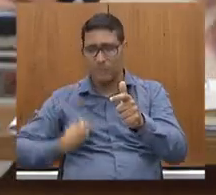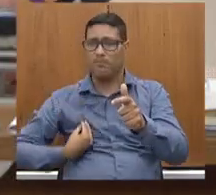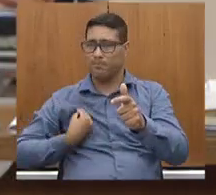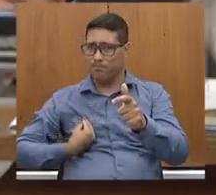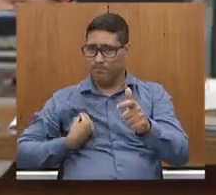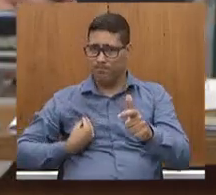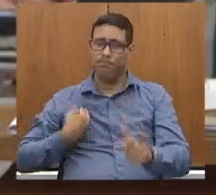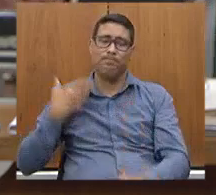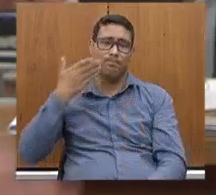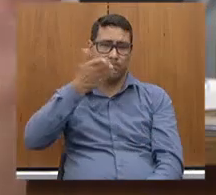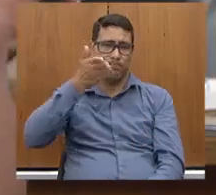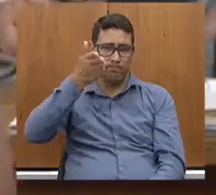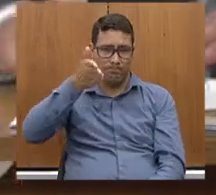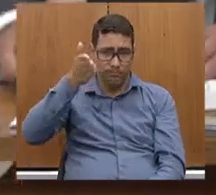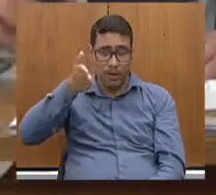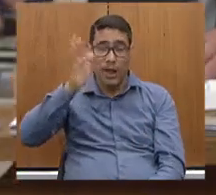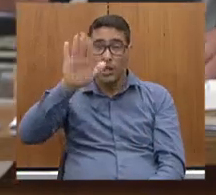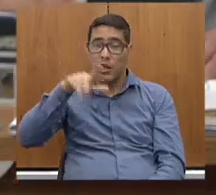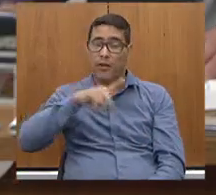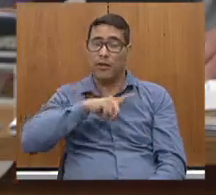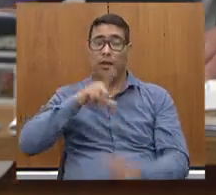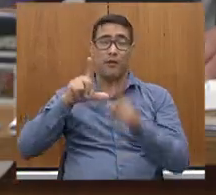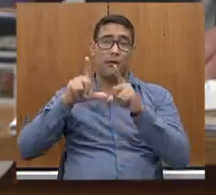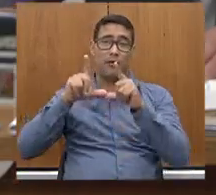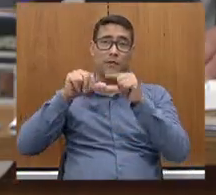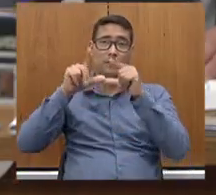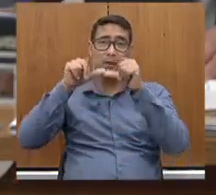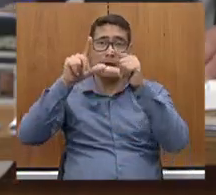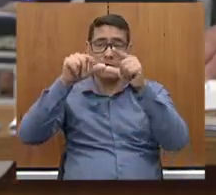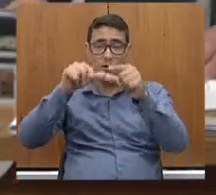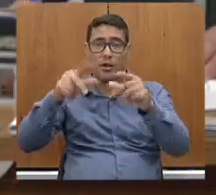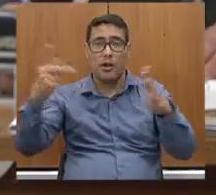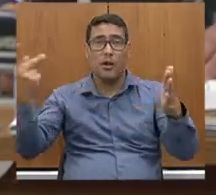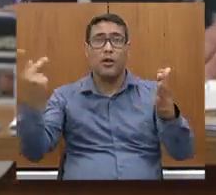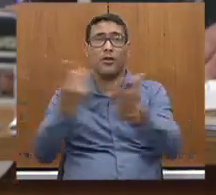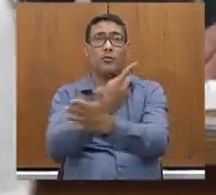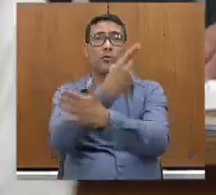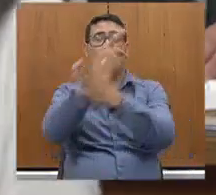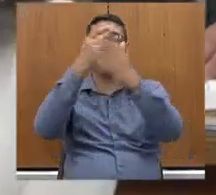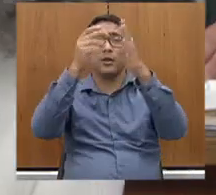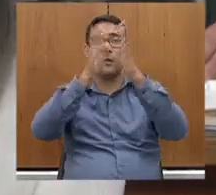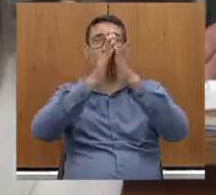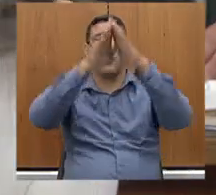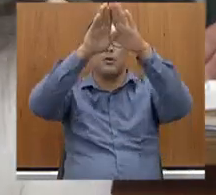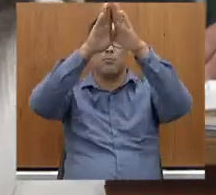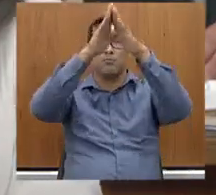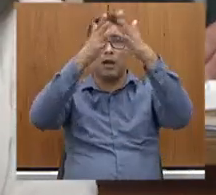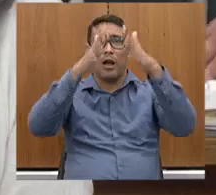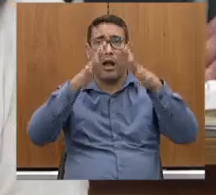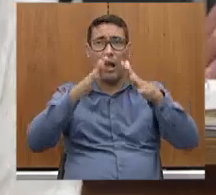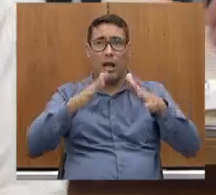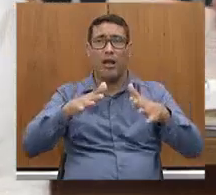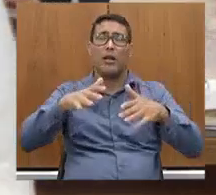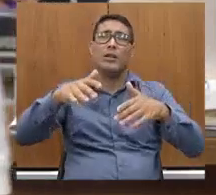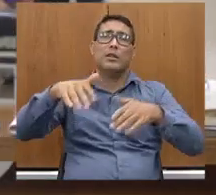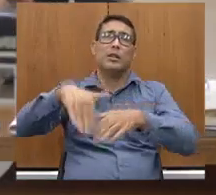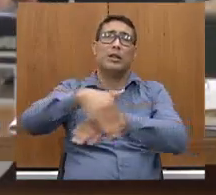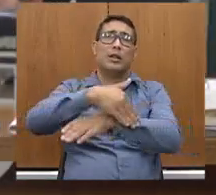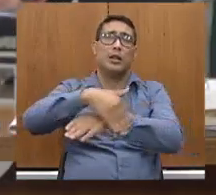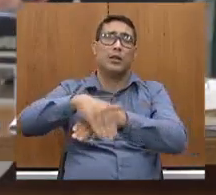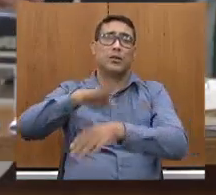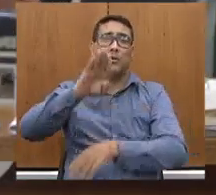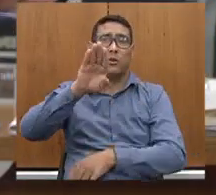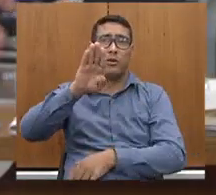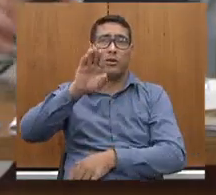viajando já no socorro, lá caiu uma barreira, lá na nossa rodovia do Boi. Rodrigo, não,